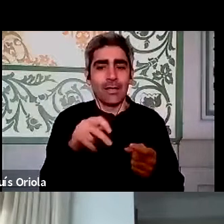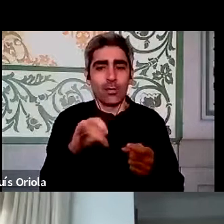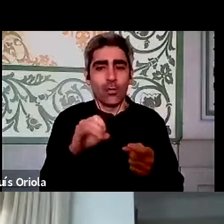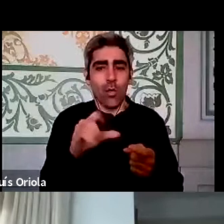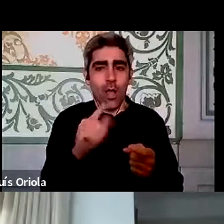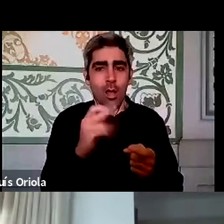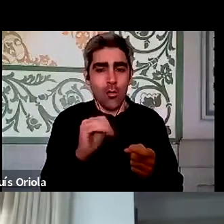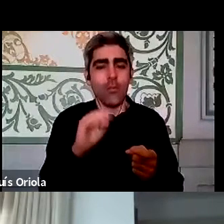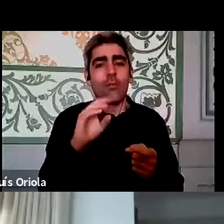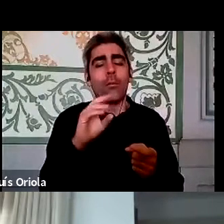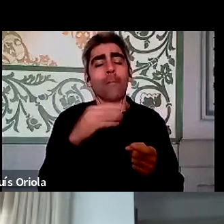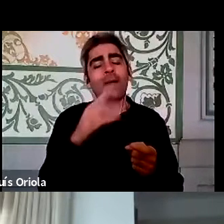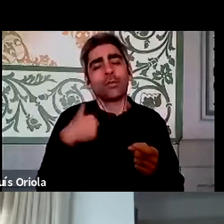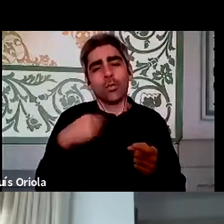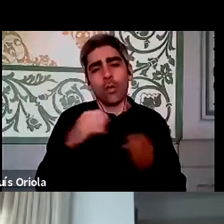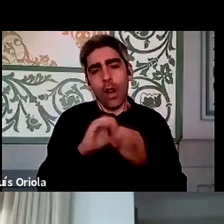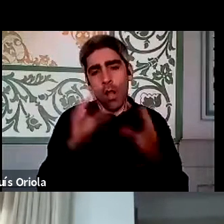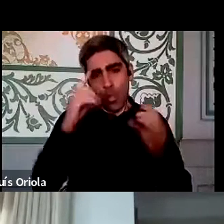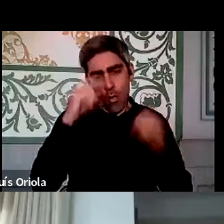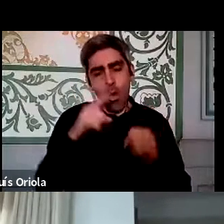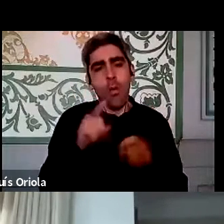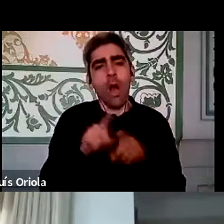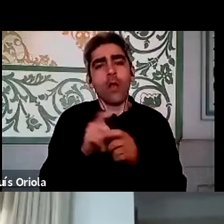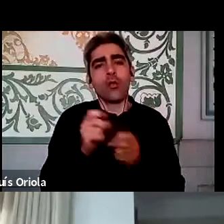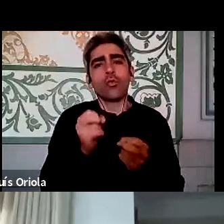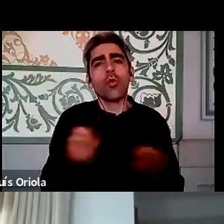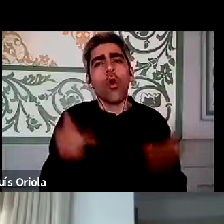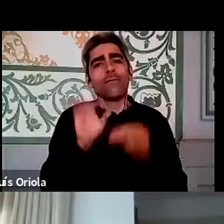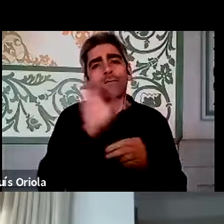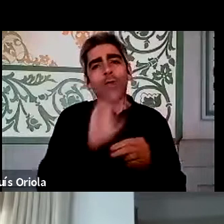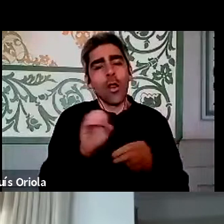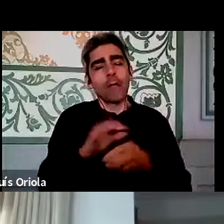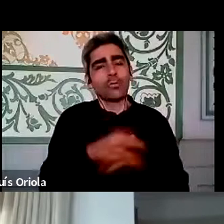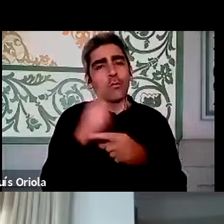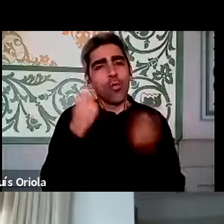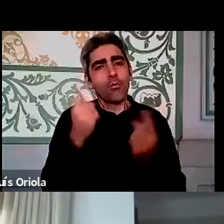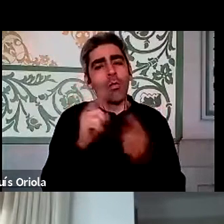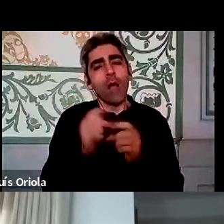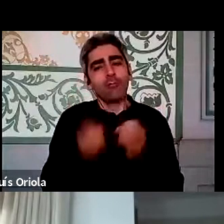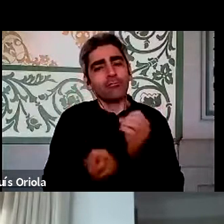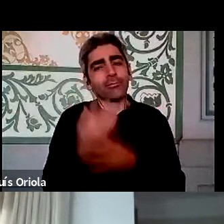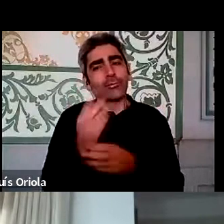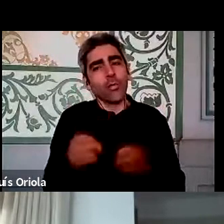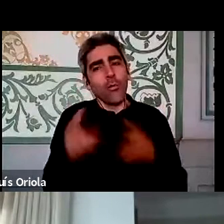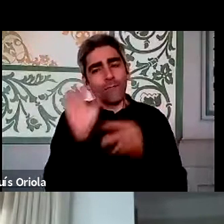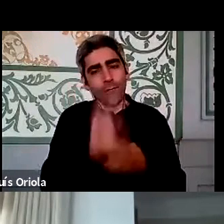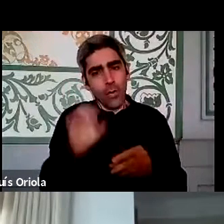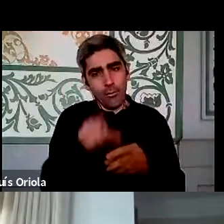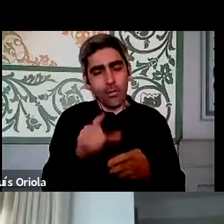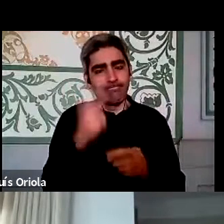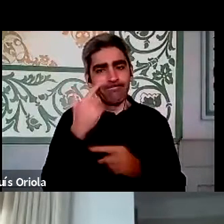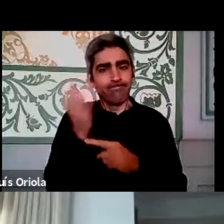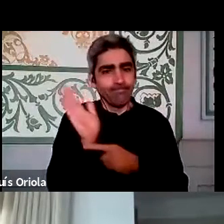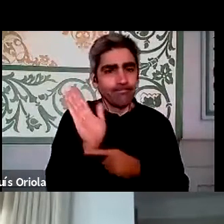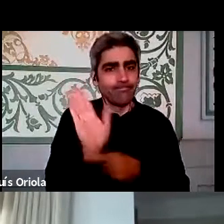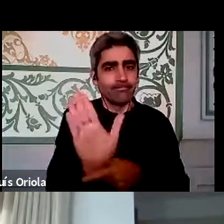obviamente que concordo. Eu não acho que uma refundação, acho que há um reinventar da administração pública e que demonstrou uma capacidade,